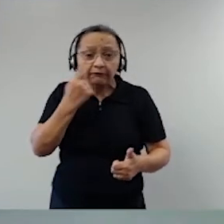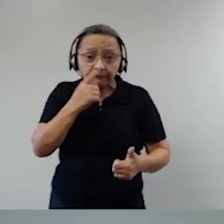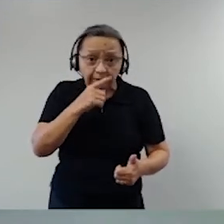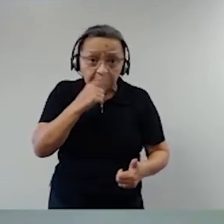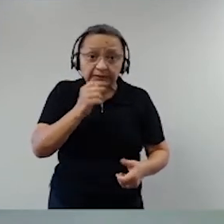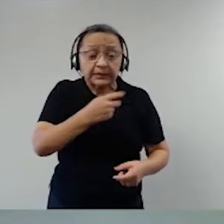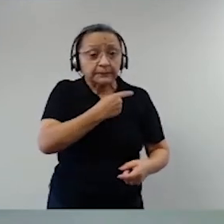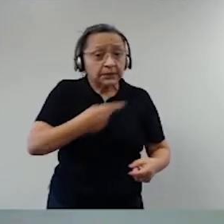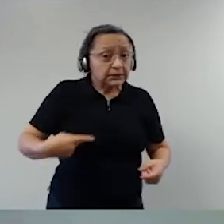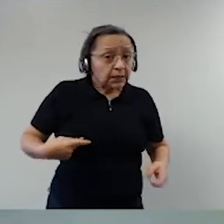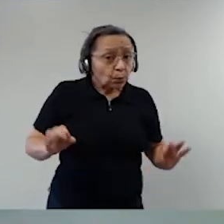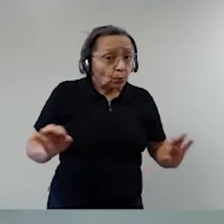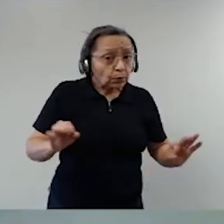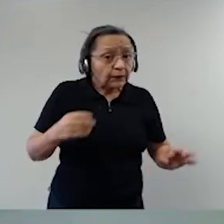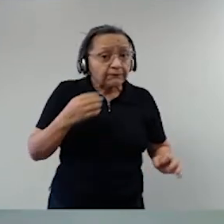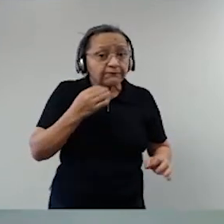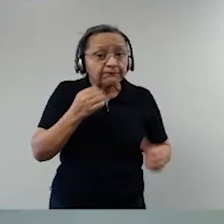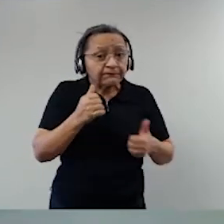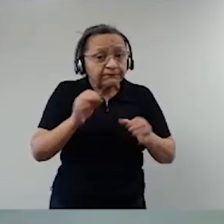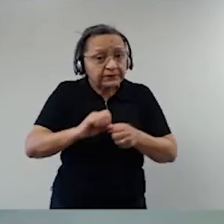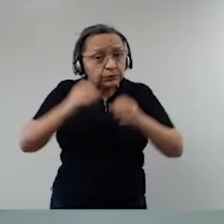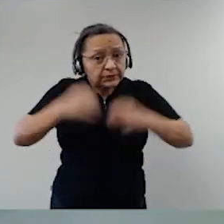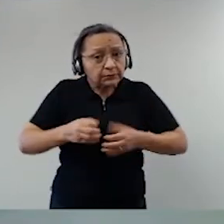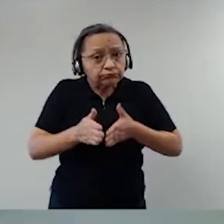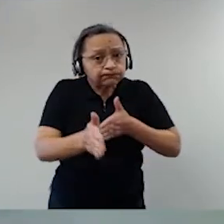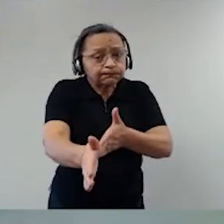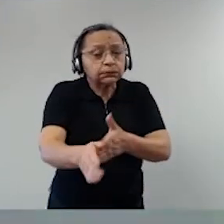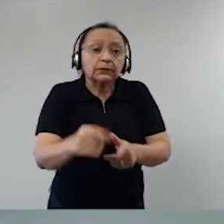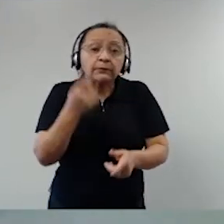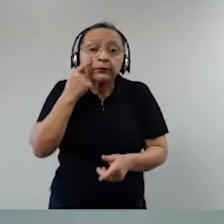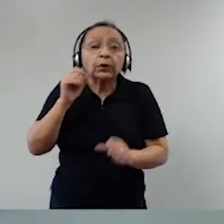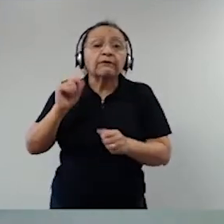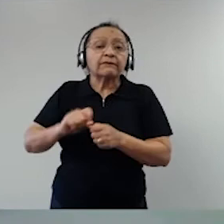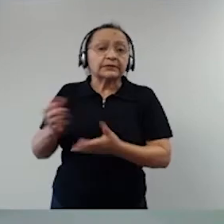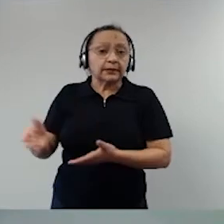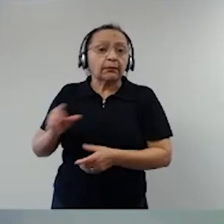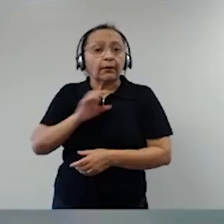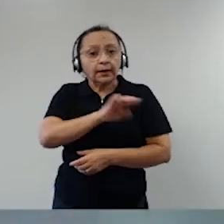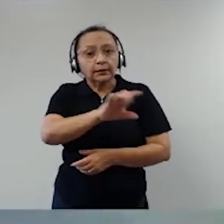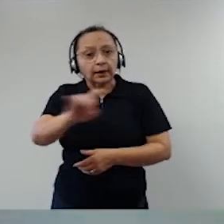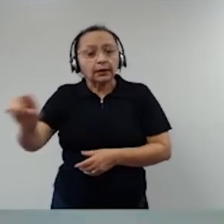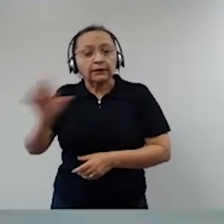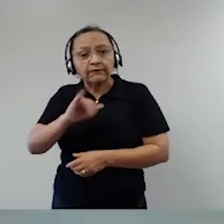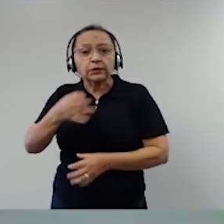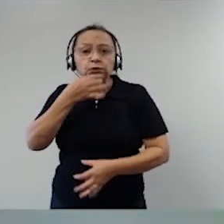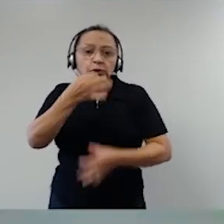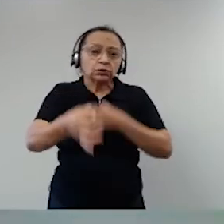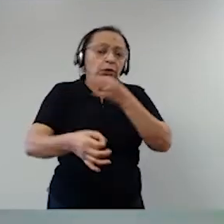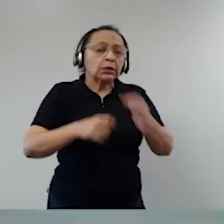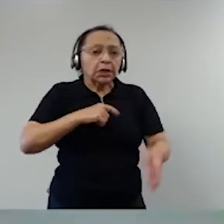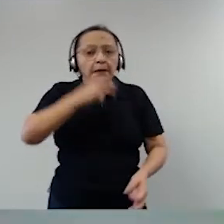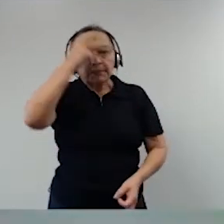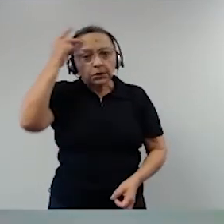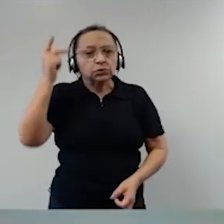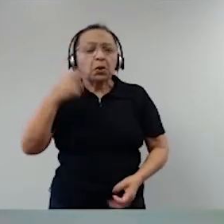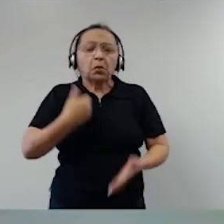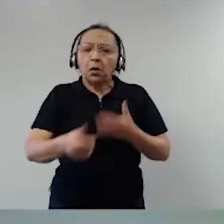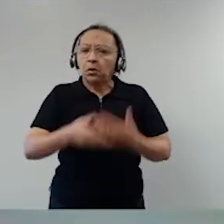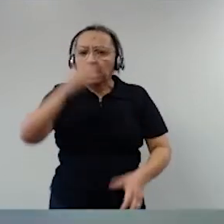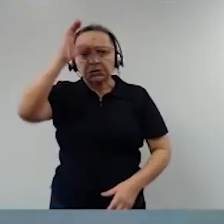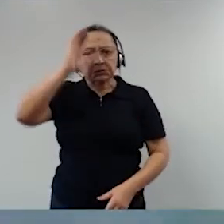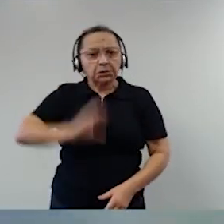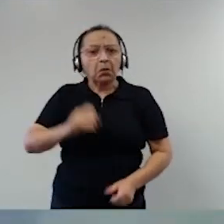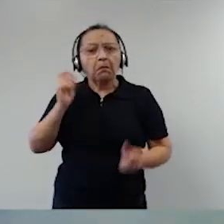o presidente não está funcionando bem, vamos ver o que tem que fazer. E aí, cada um vai dar suas sugestões, tem gente que vai dar sugestão, qualquer cidadão pode